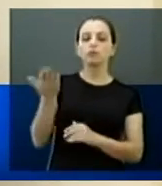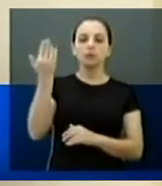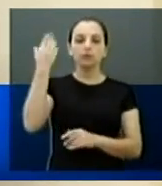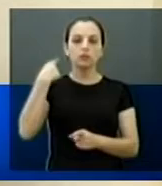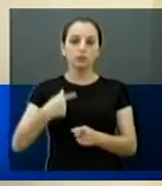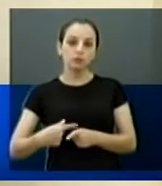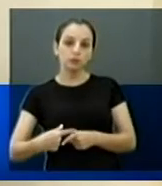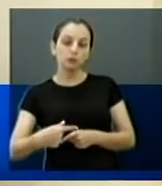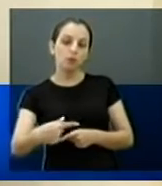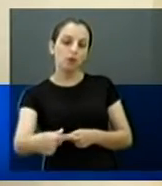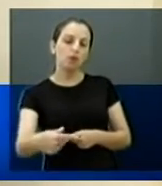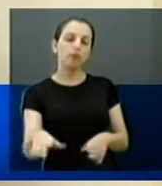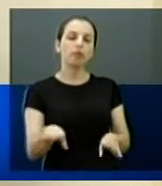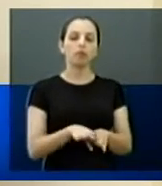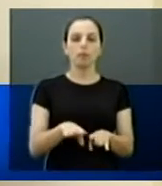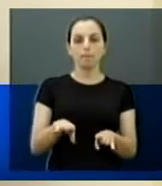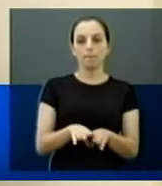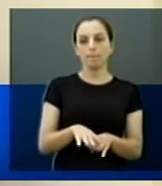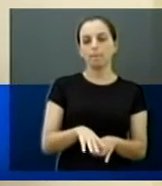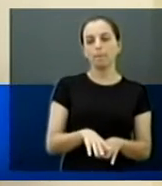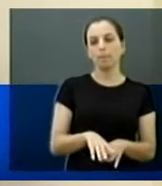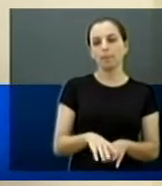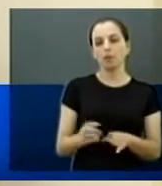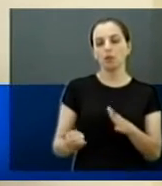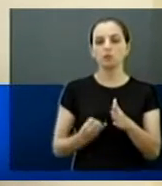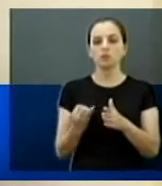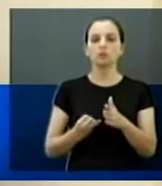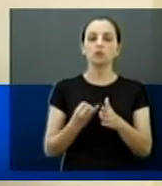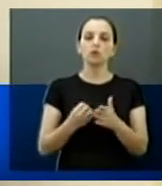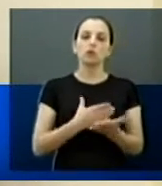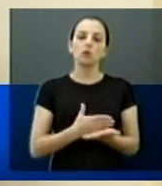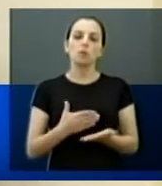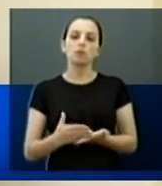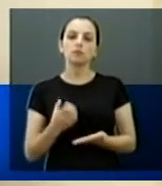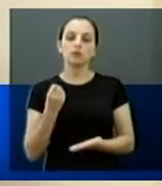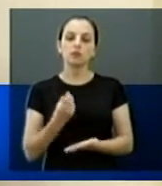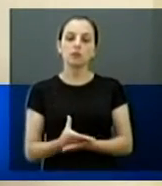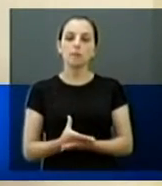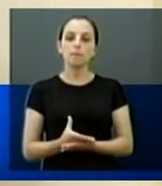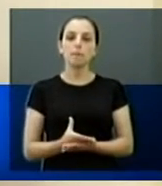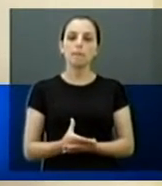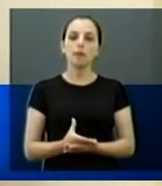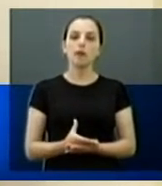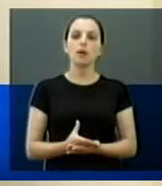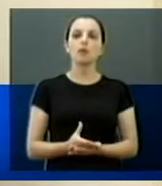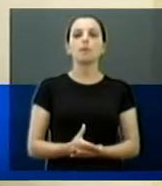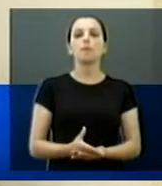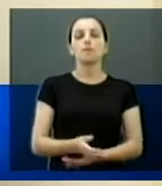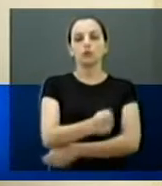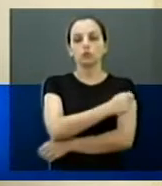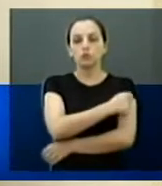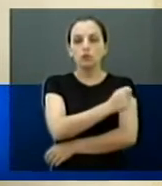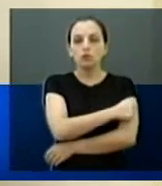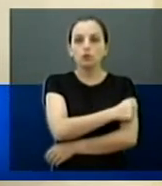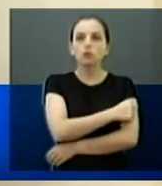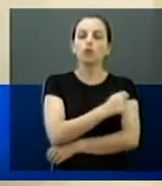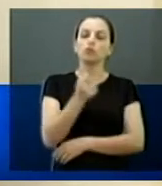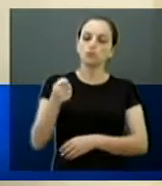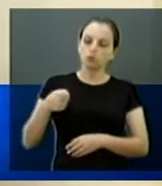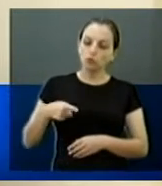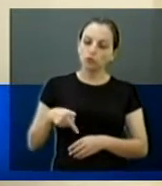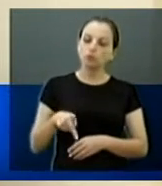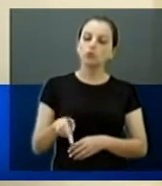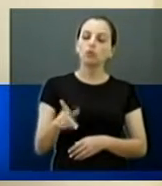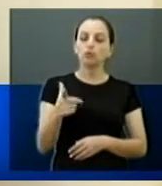e que, inclusive, algumas entidades começariam a receber o passe para que os alunos possam frequentar os